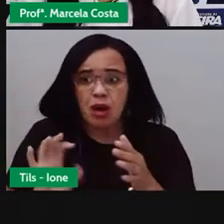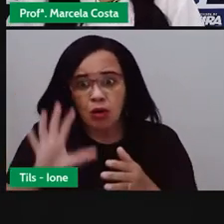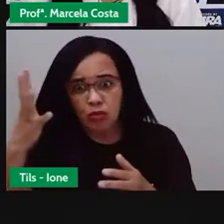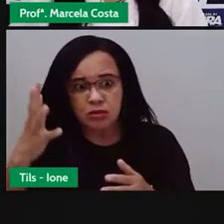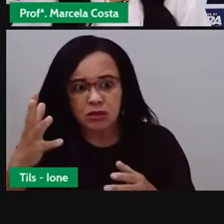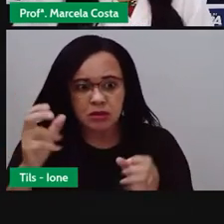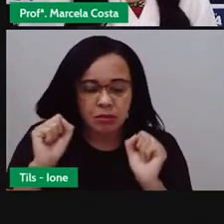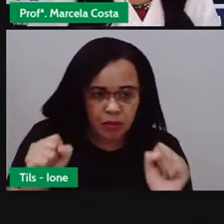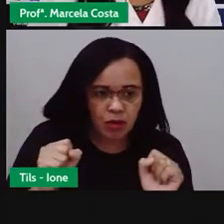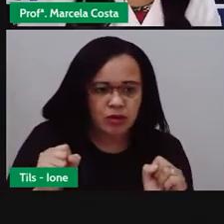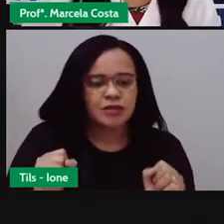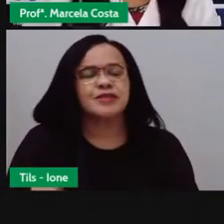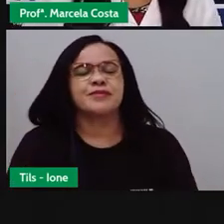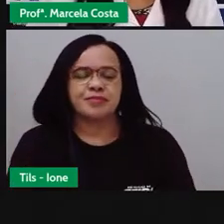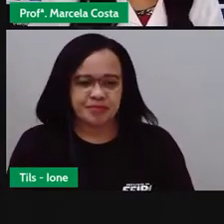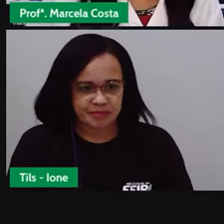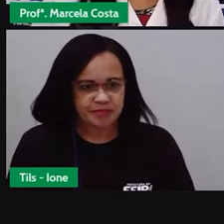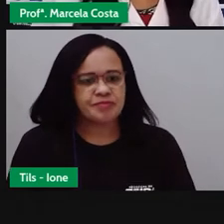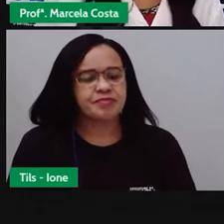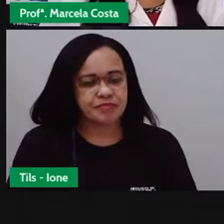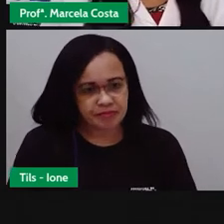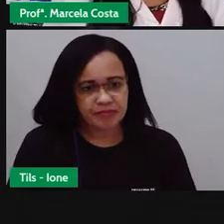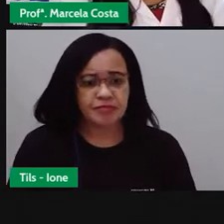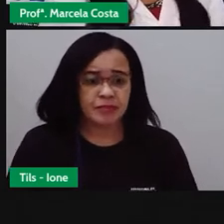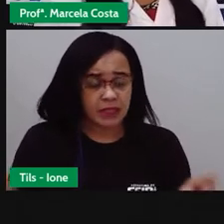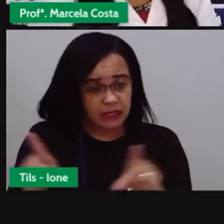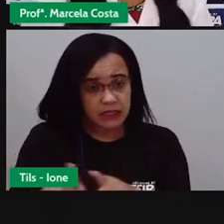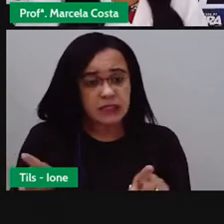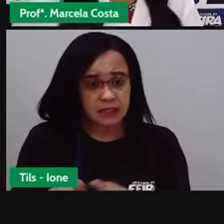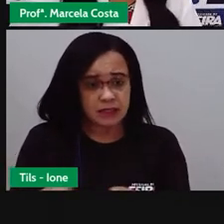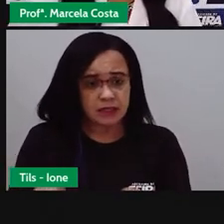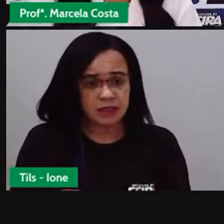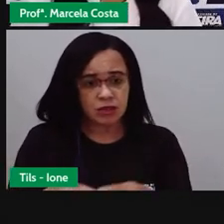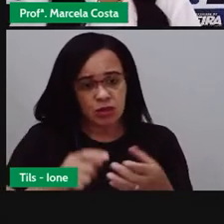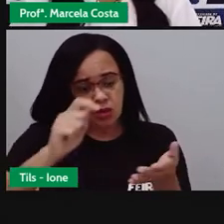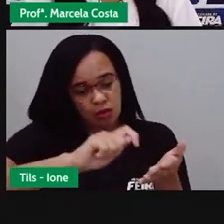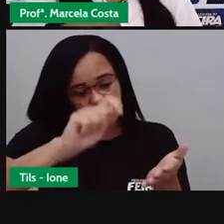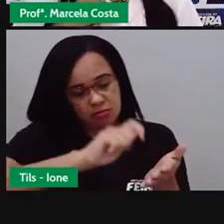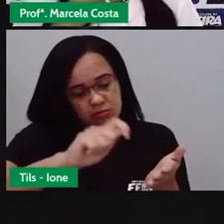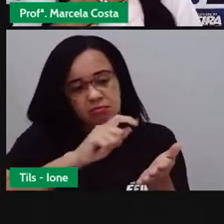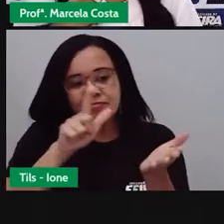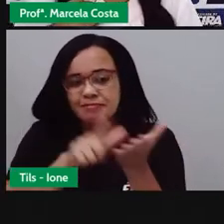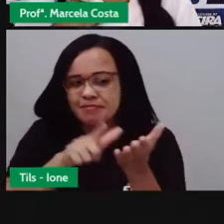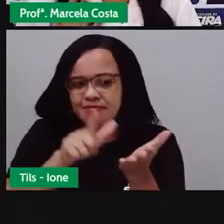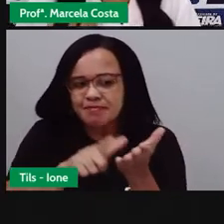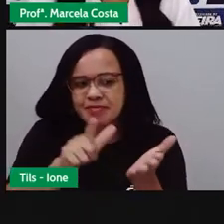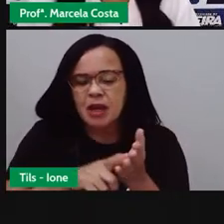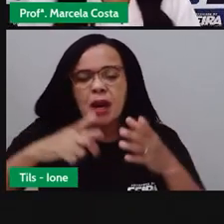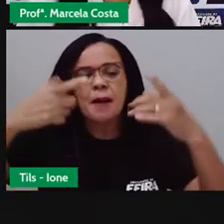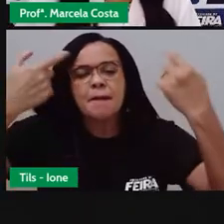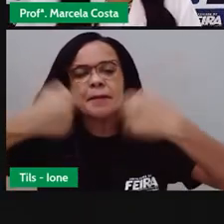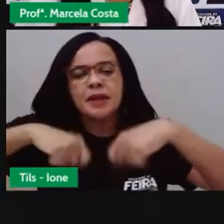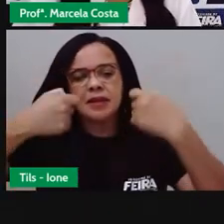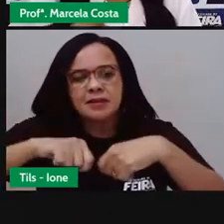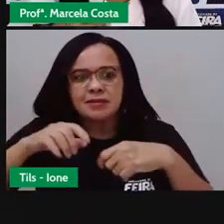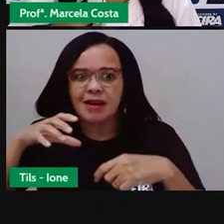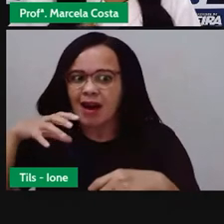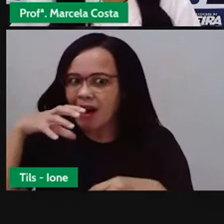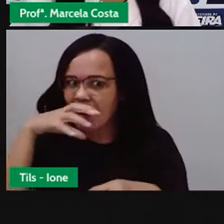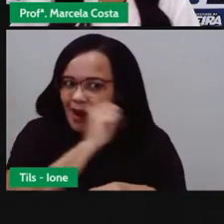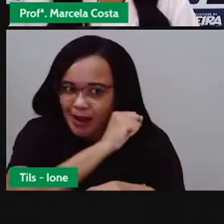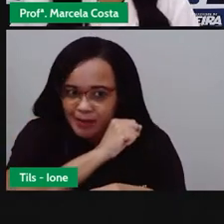E, justamente por isso, ele precisa ser breve